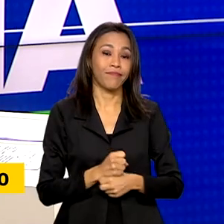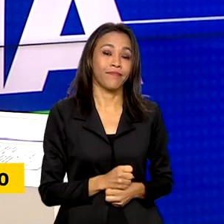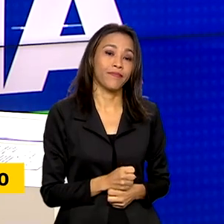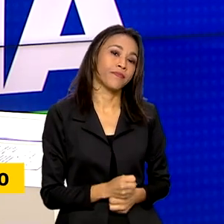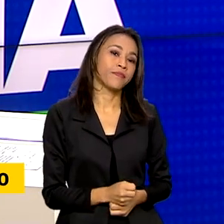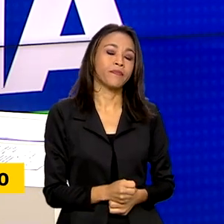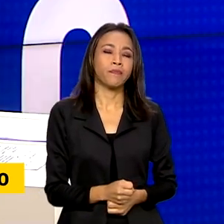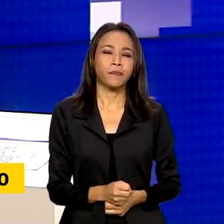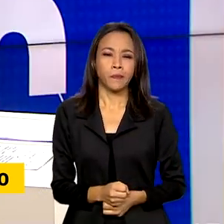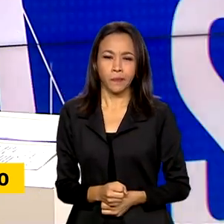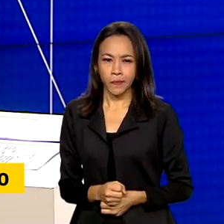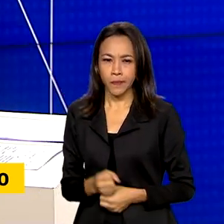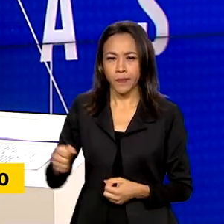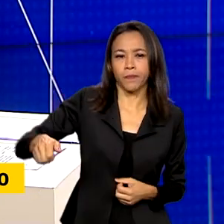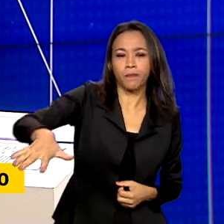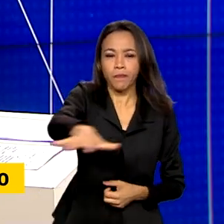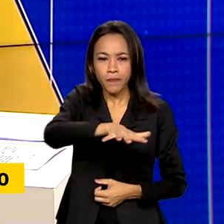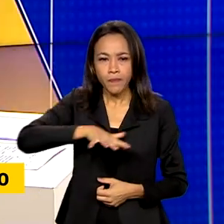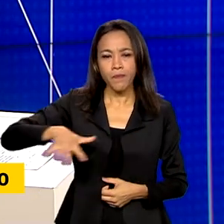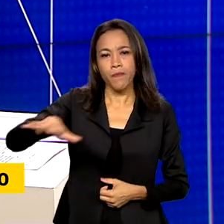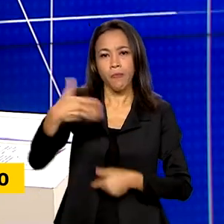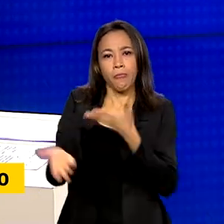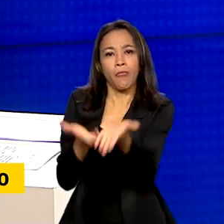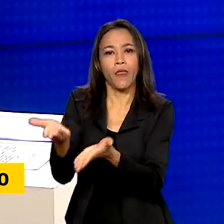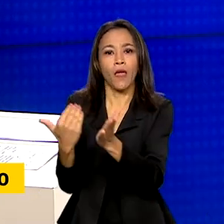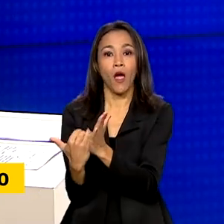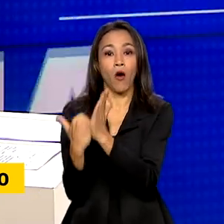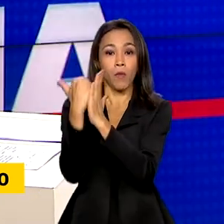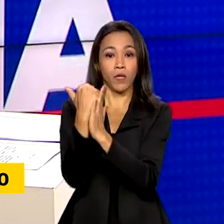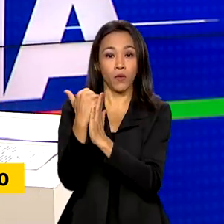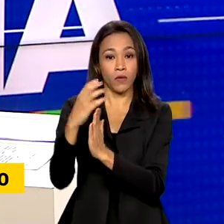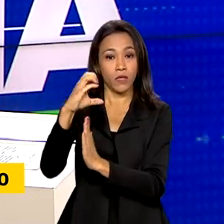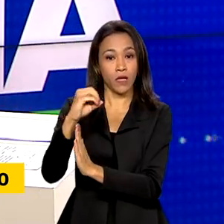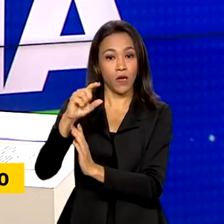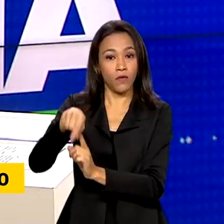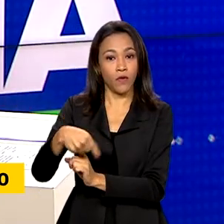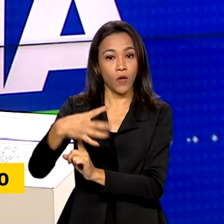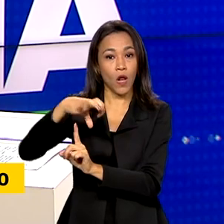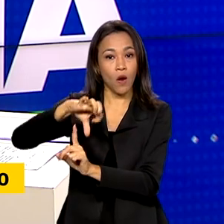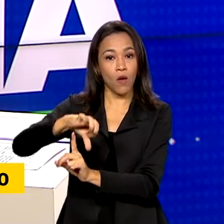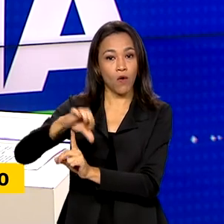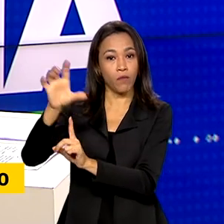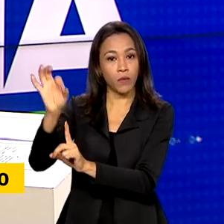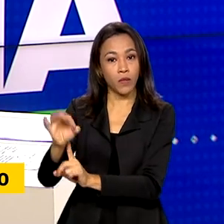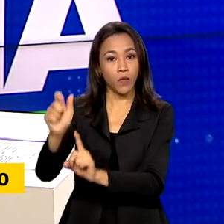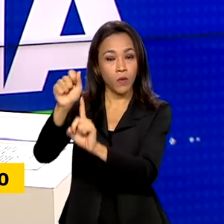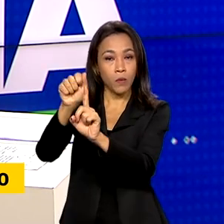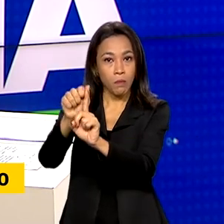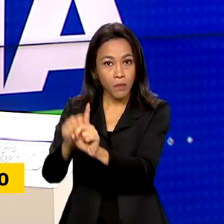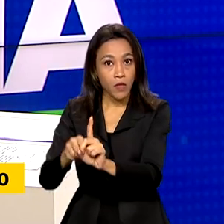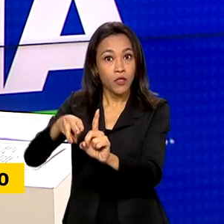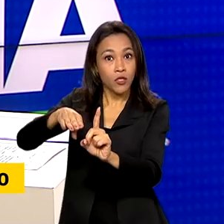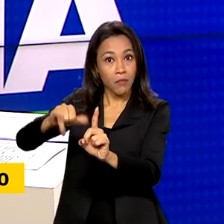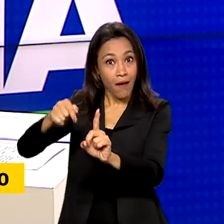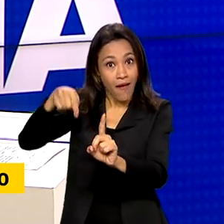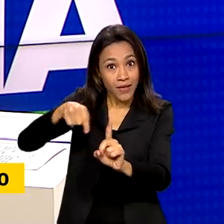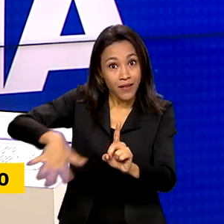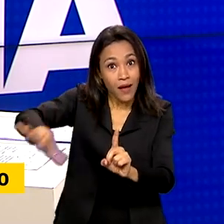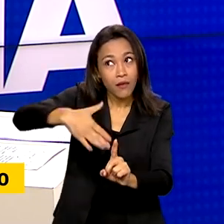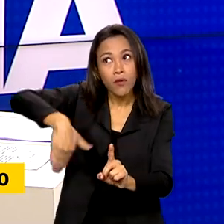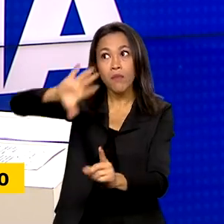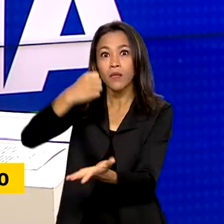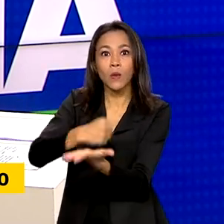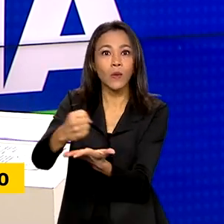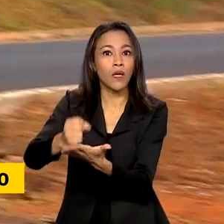E o setor de serviços no país cresceu 0,9% em maio. A área é a que mais emprega